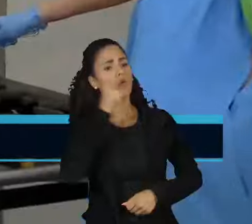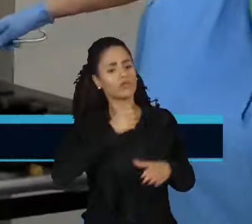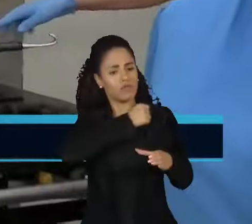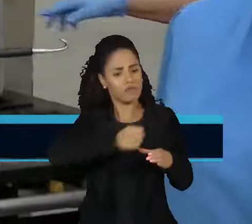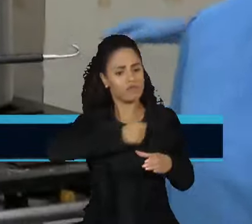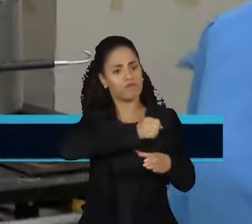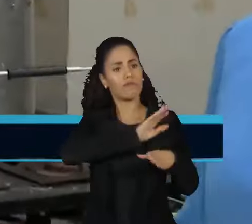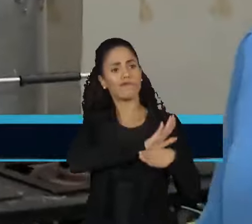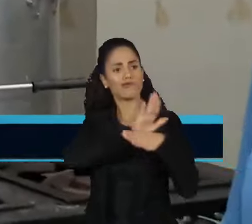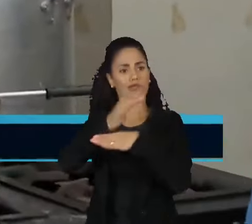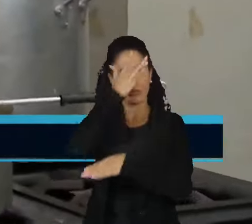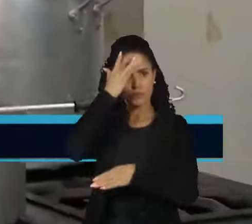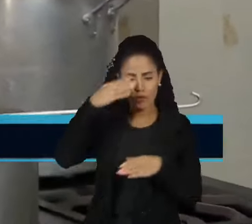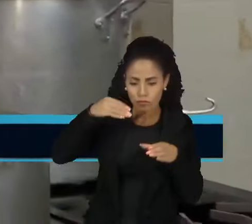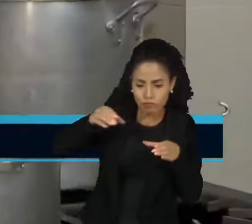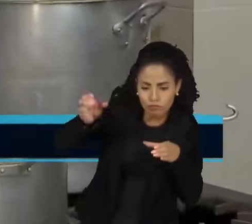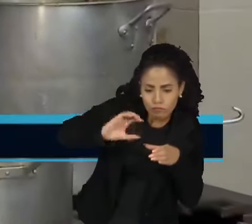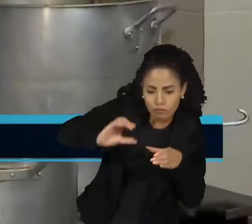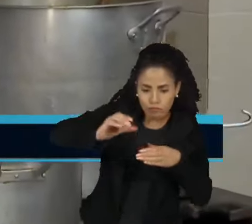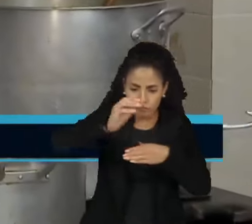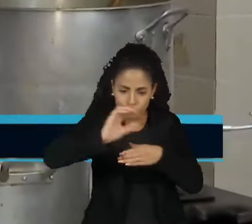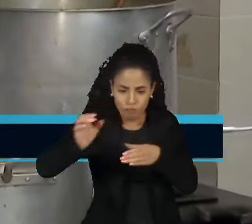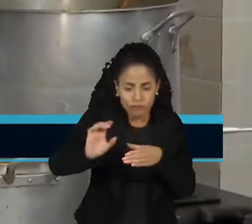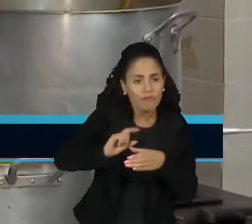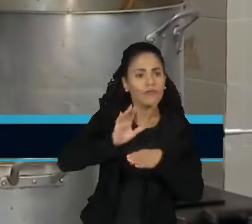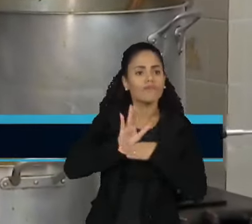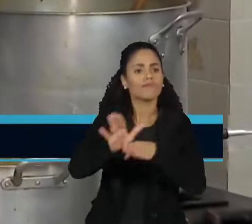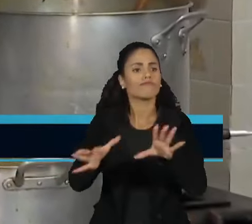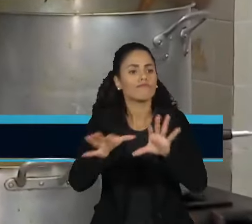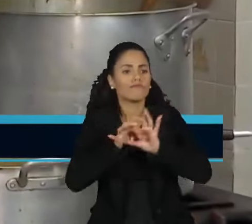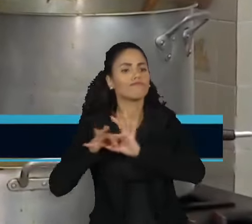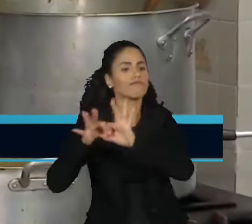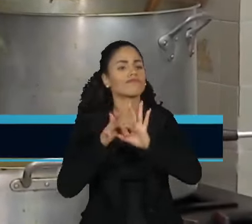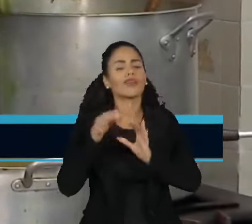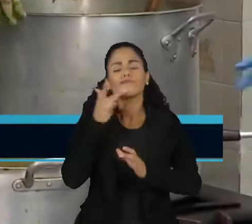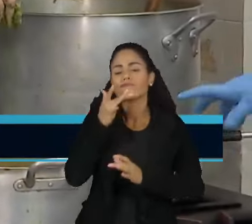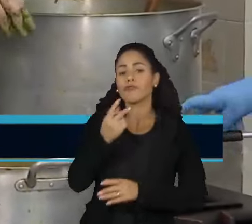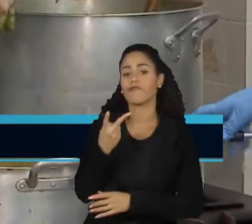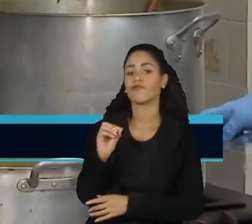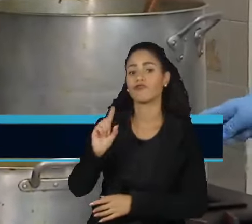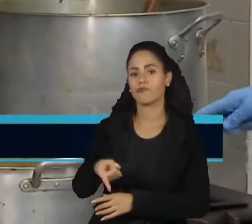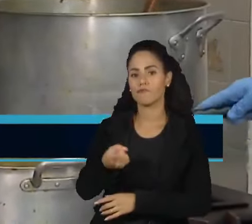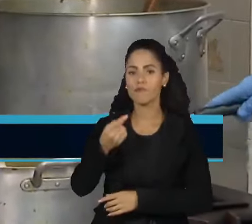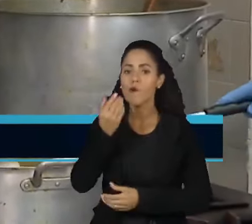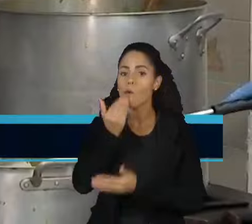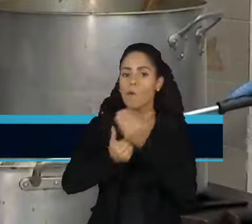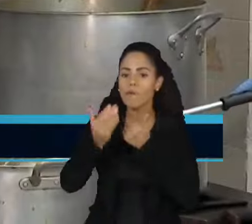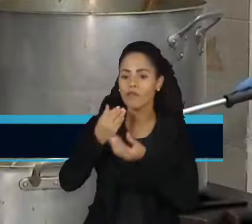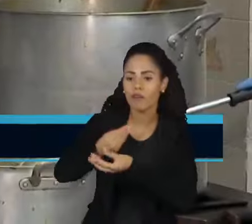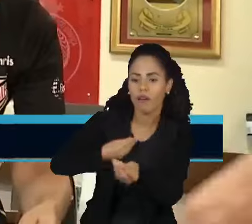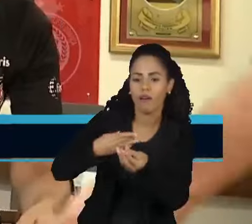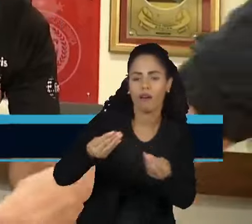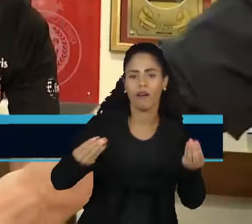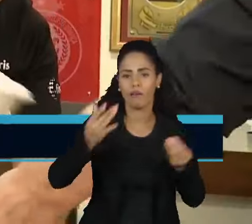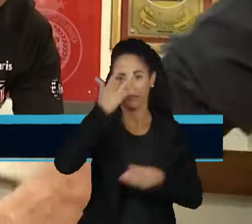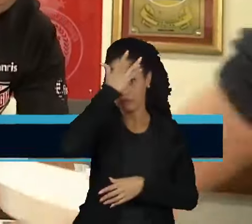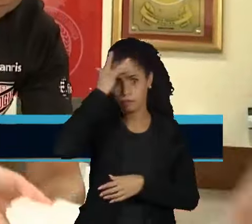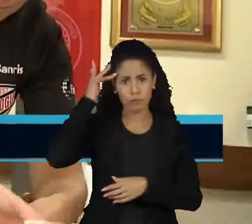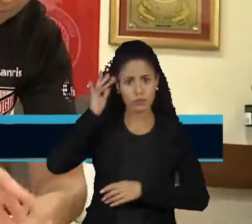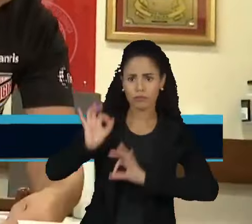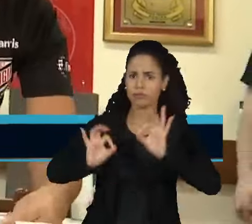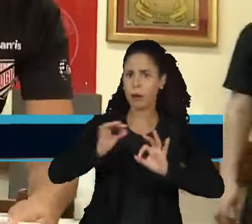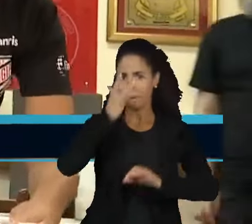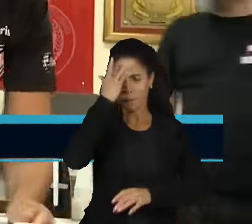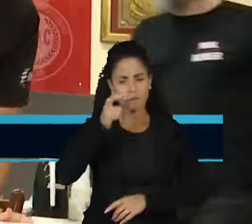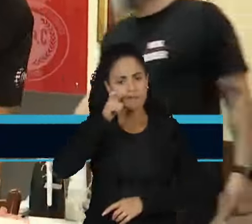maneira. O tempero da união já deixou mais saborosos quase 20 mil refeições preparadas aqui. Gente